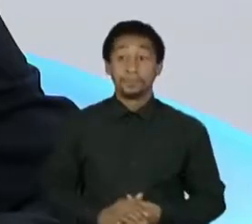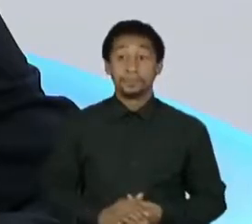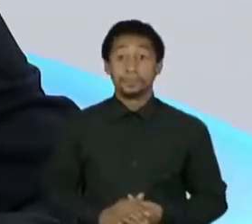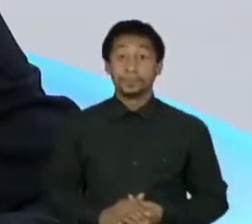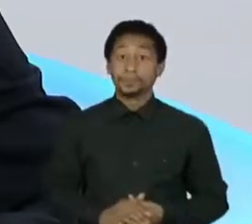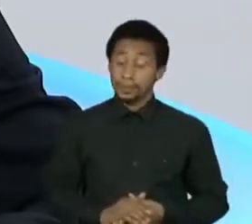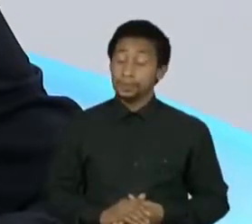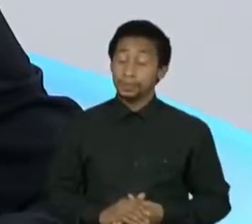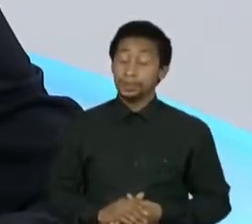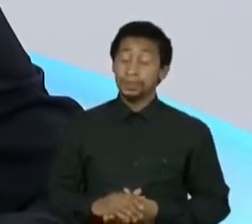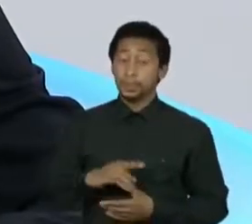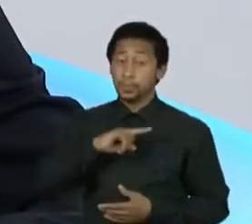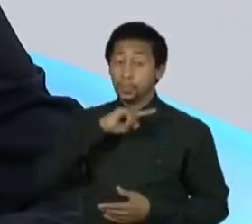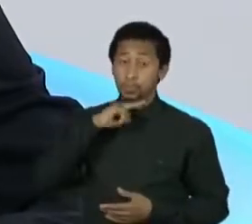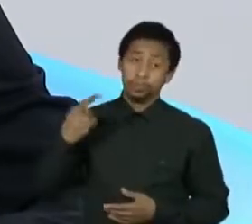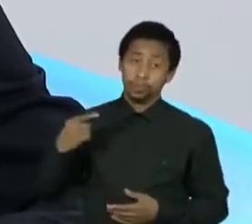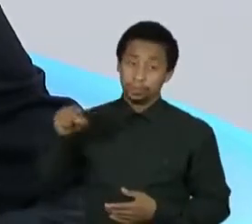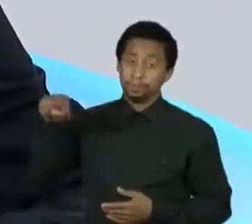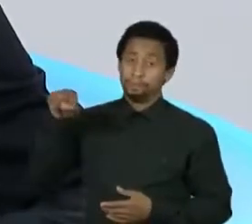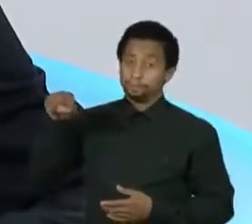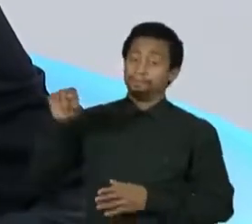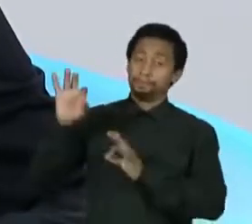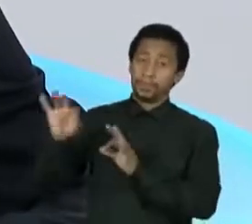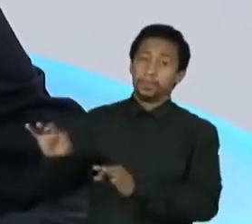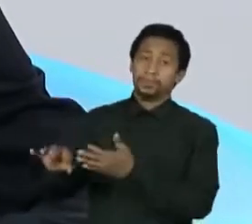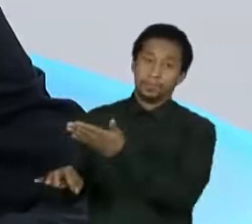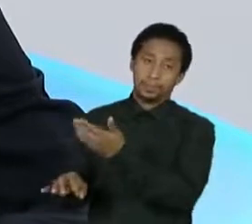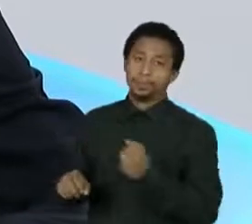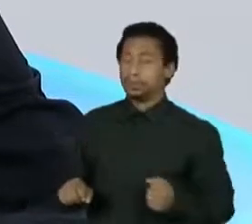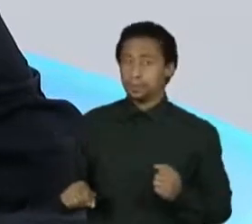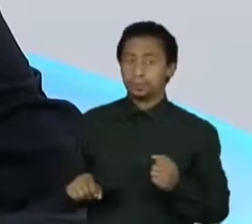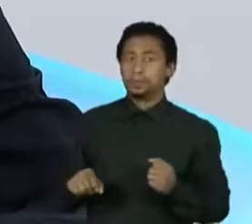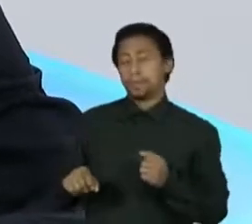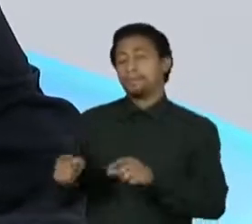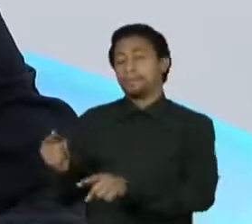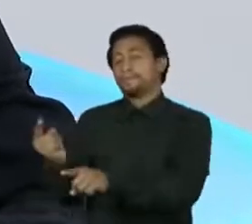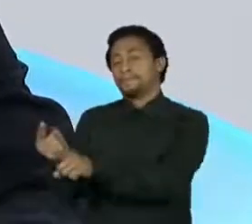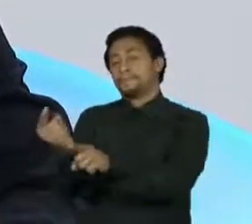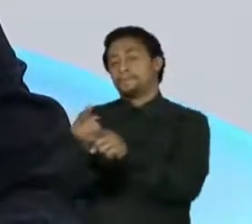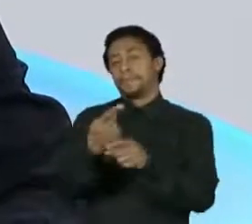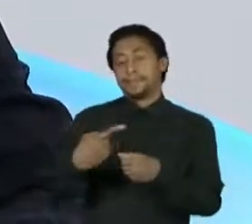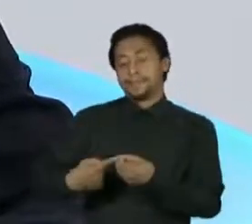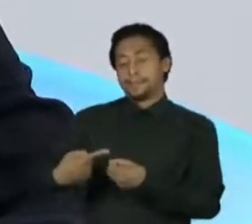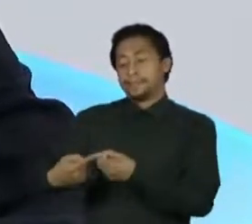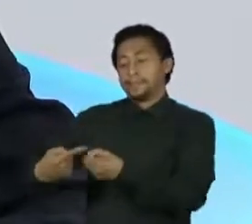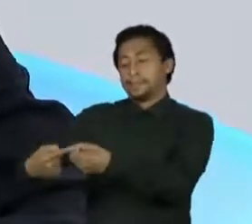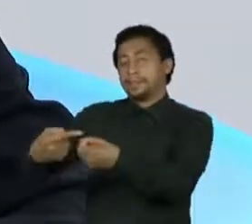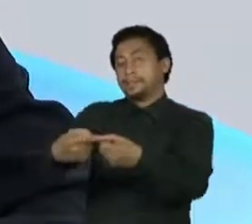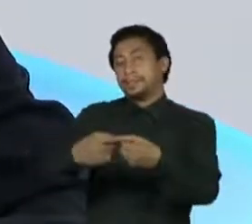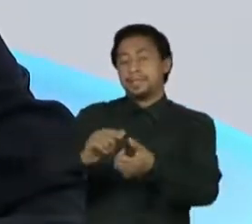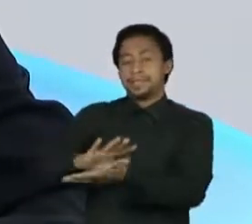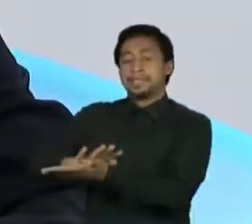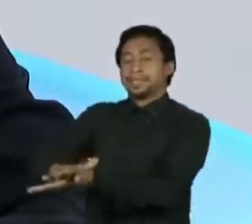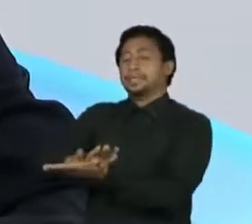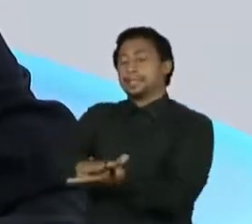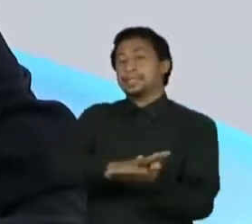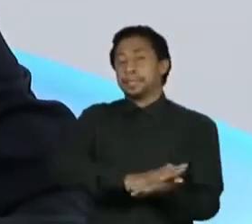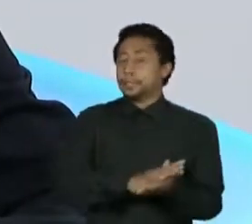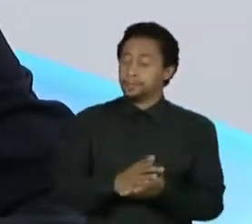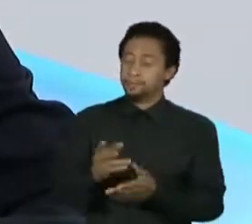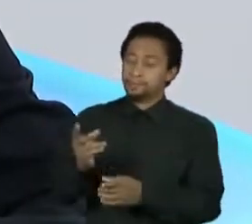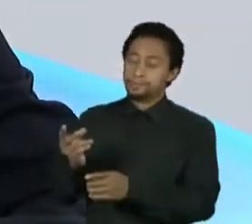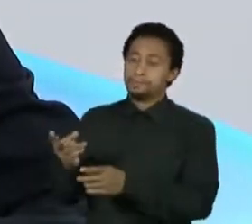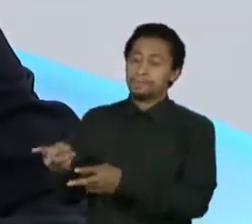prevalece, especialmente depois de descobrir todas as outras cidades e massacres em massa da